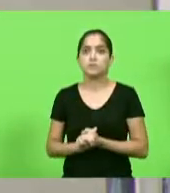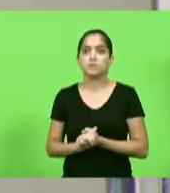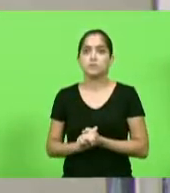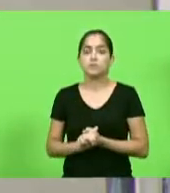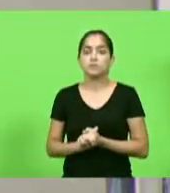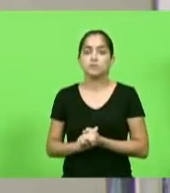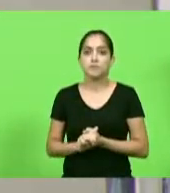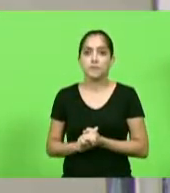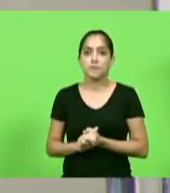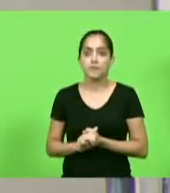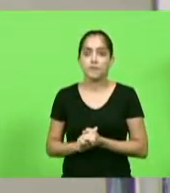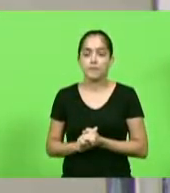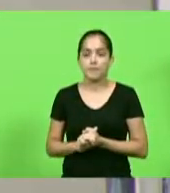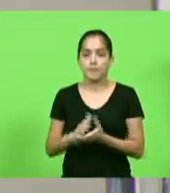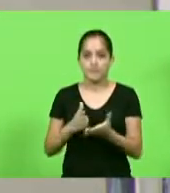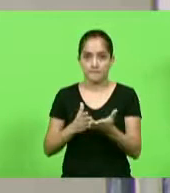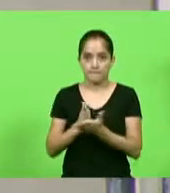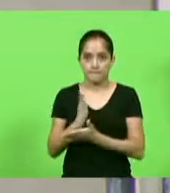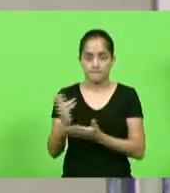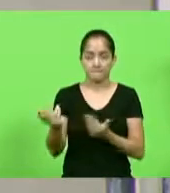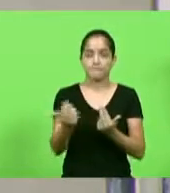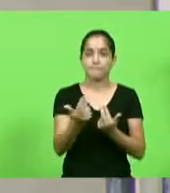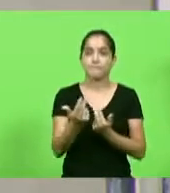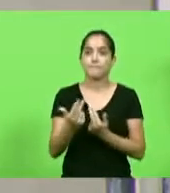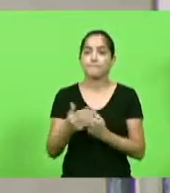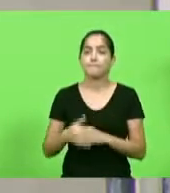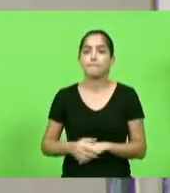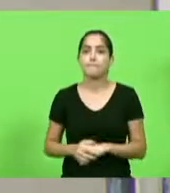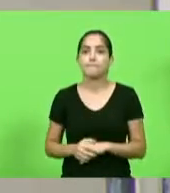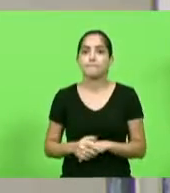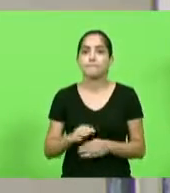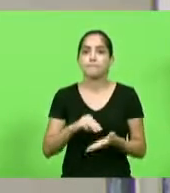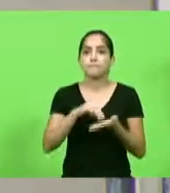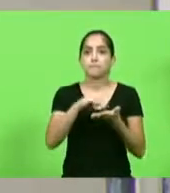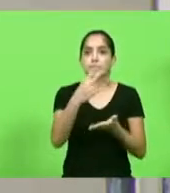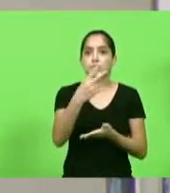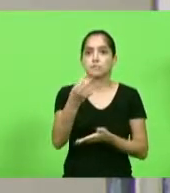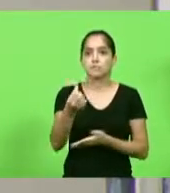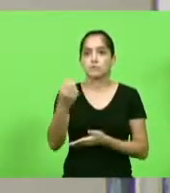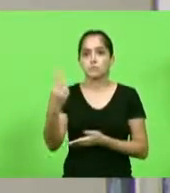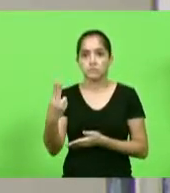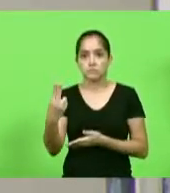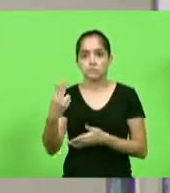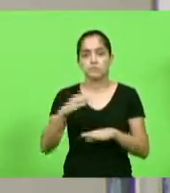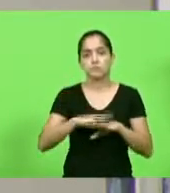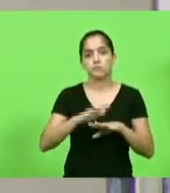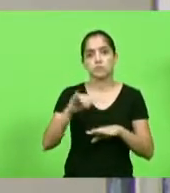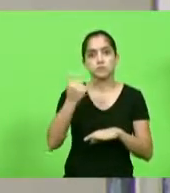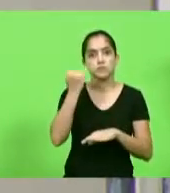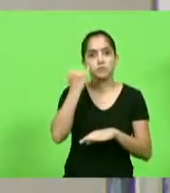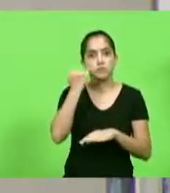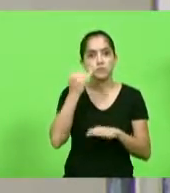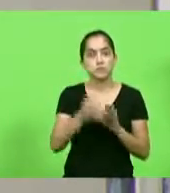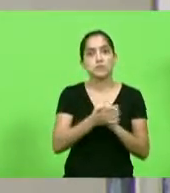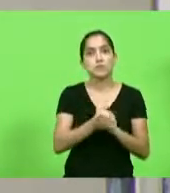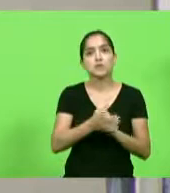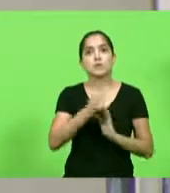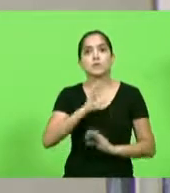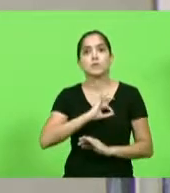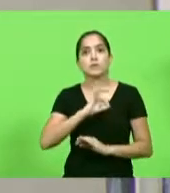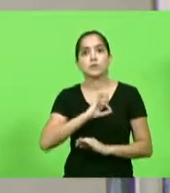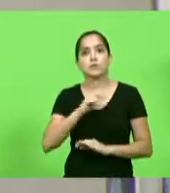deputados que aprovam permanência como se encontra, aprovado por unanimidade. Moção 262, autoria, deputado José Lopes, cumprimentando os policiais